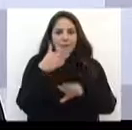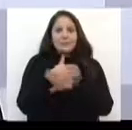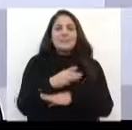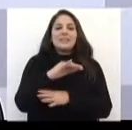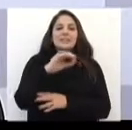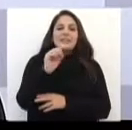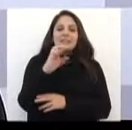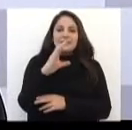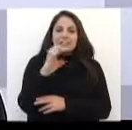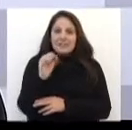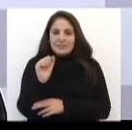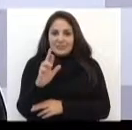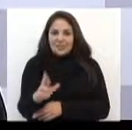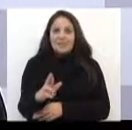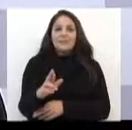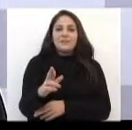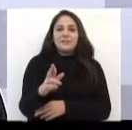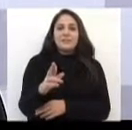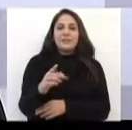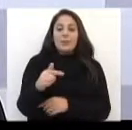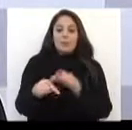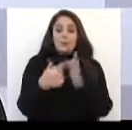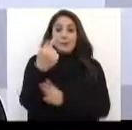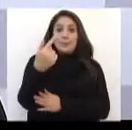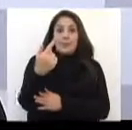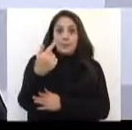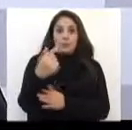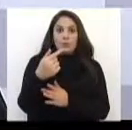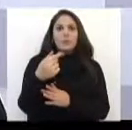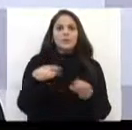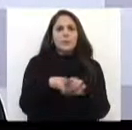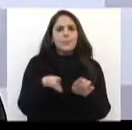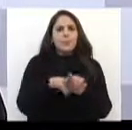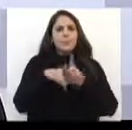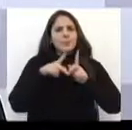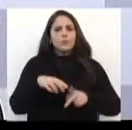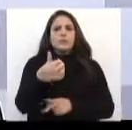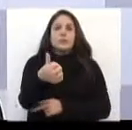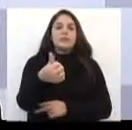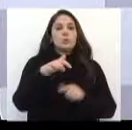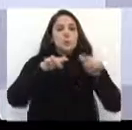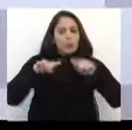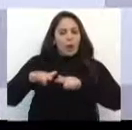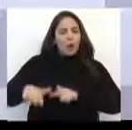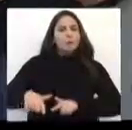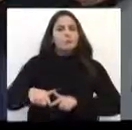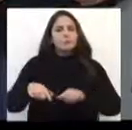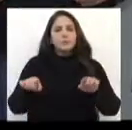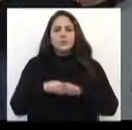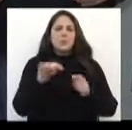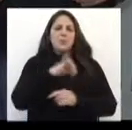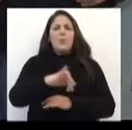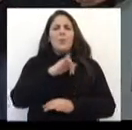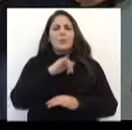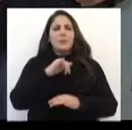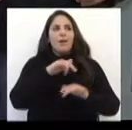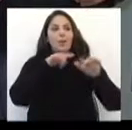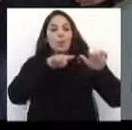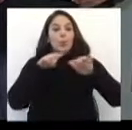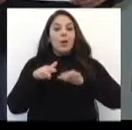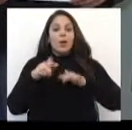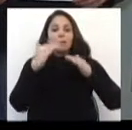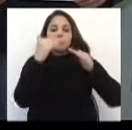assim como o César que tirou o primeiro lugar, como aquele que tirou o centésimo lugar, não importa a colocação, mas o que importa é participar